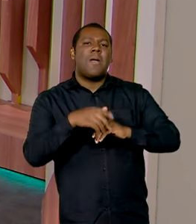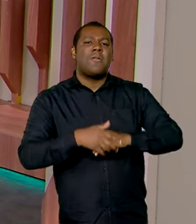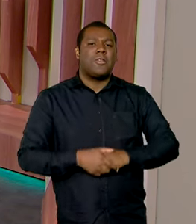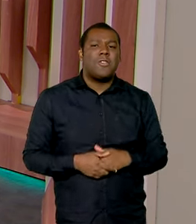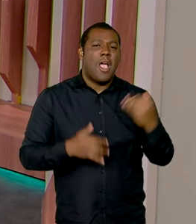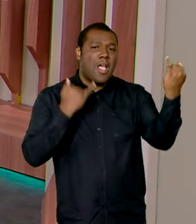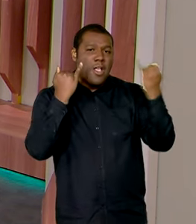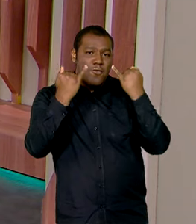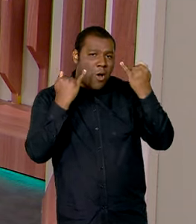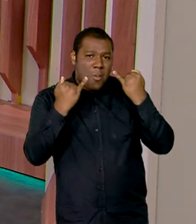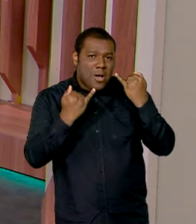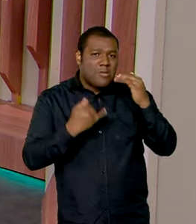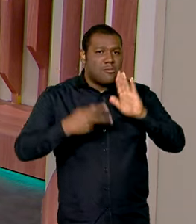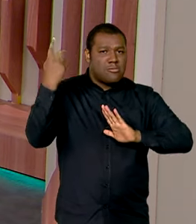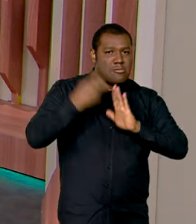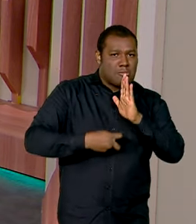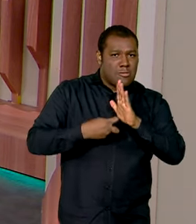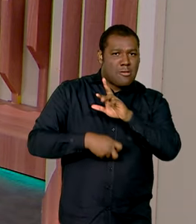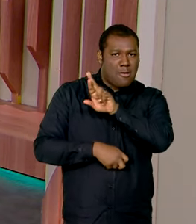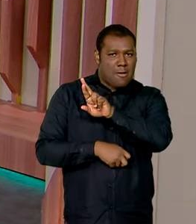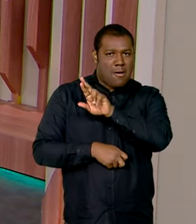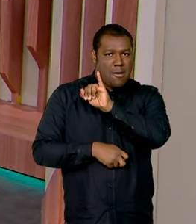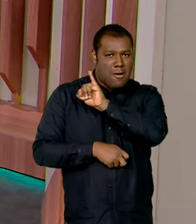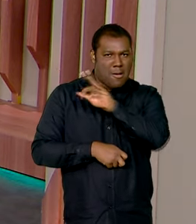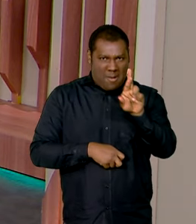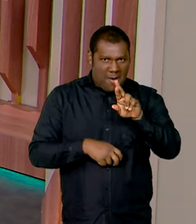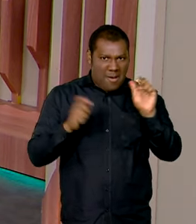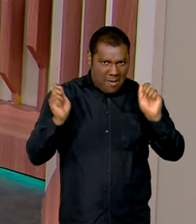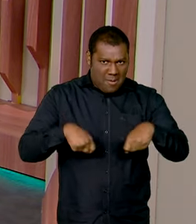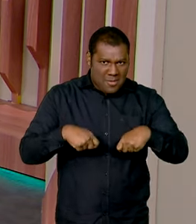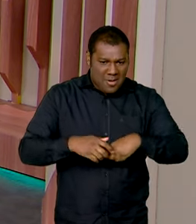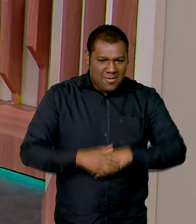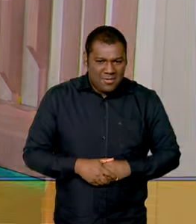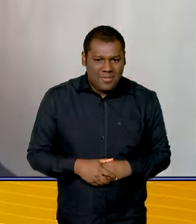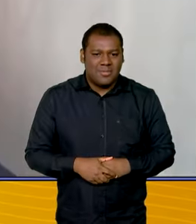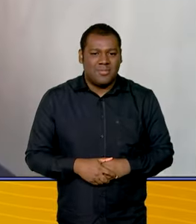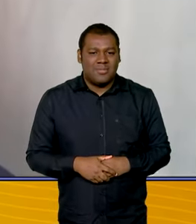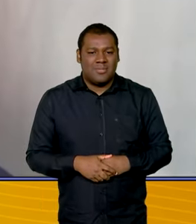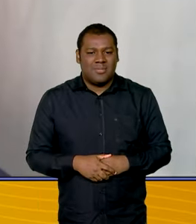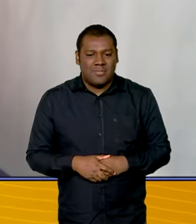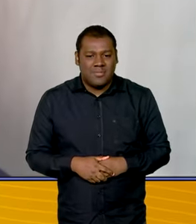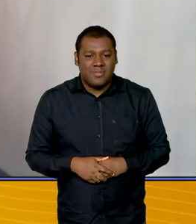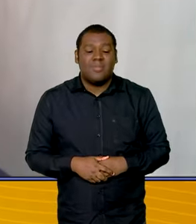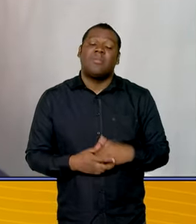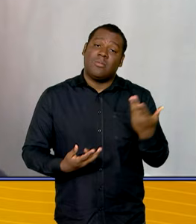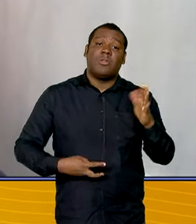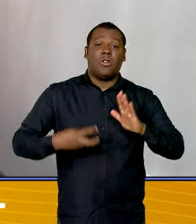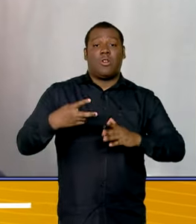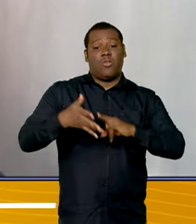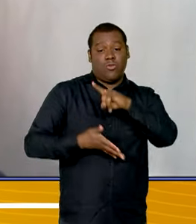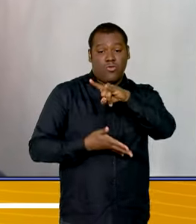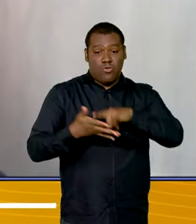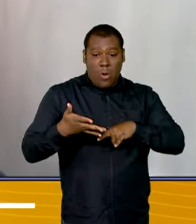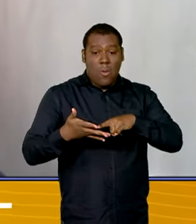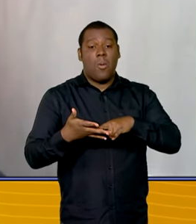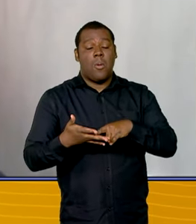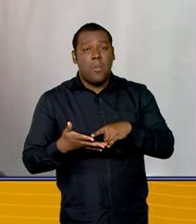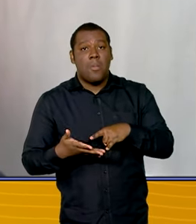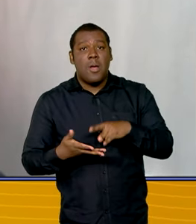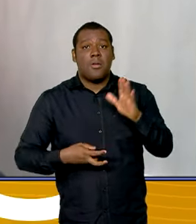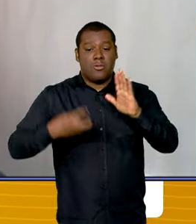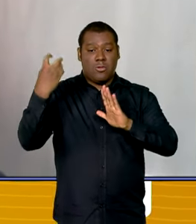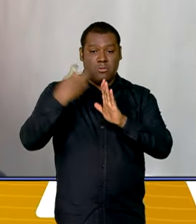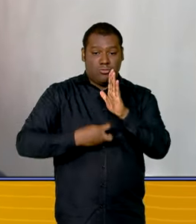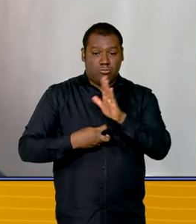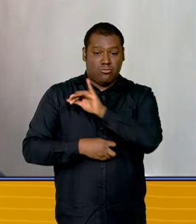entregas de declarações. É possível? Sim, sim. Bom, as declarações estão sendo entregues normalmente,